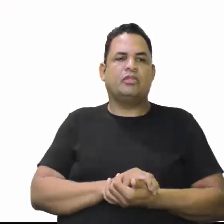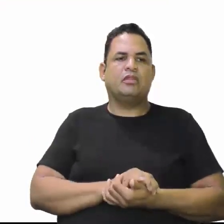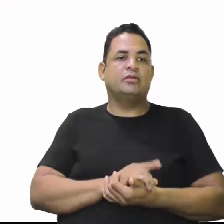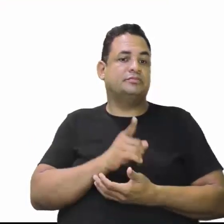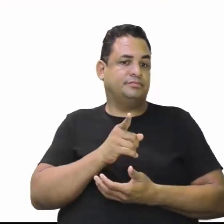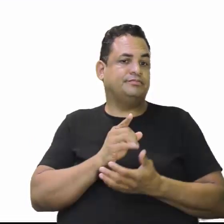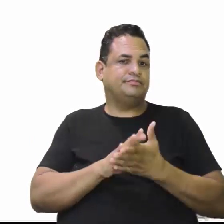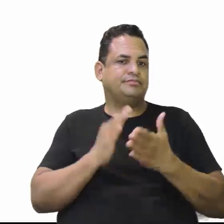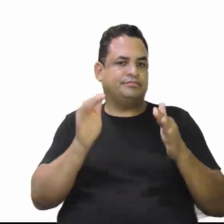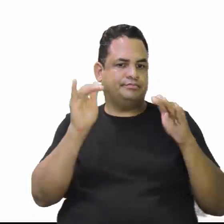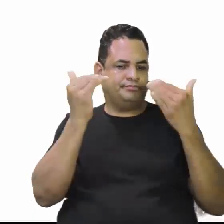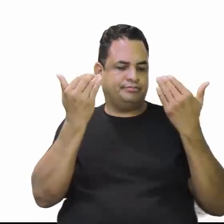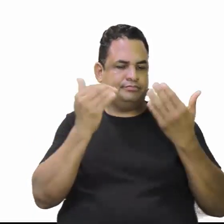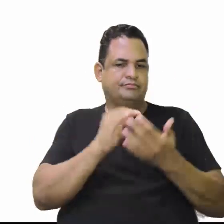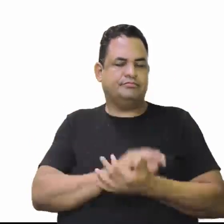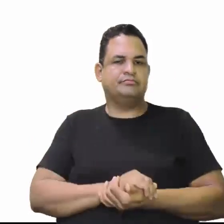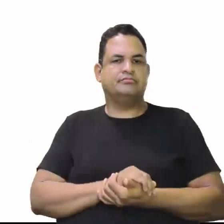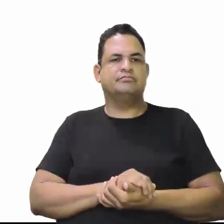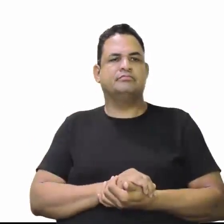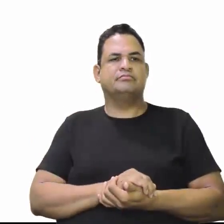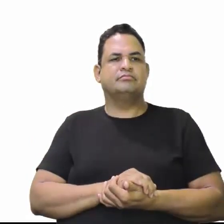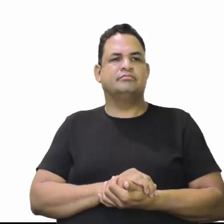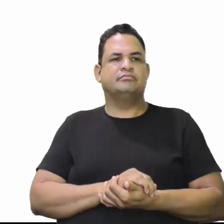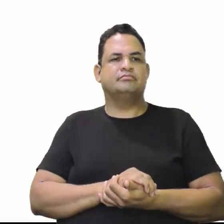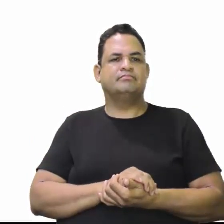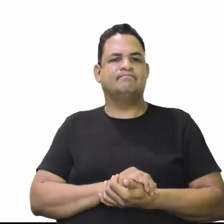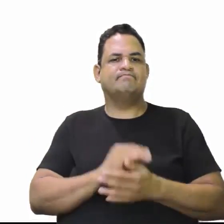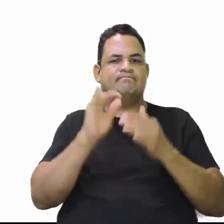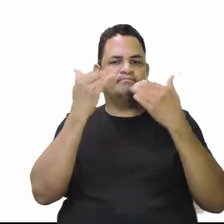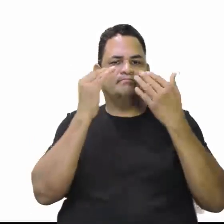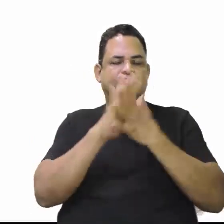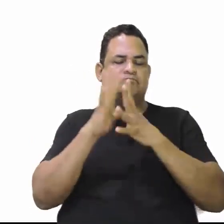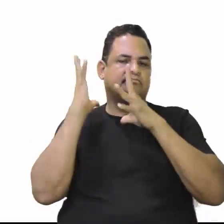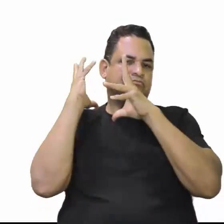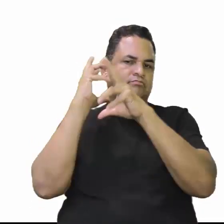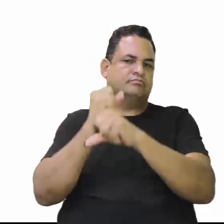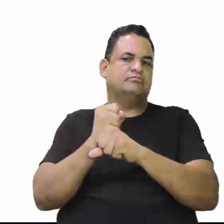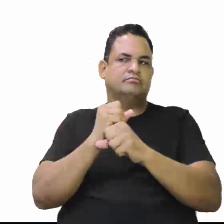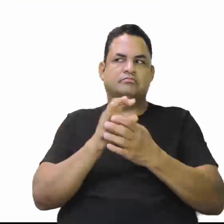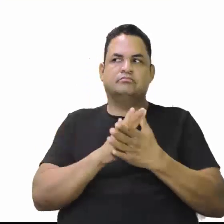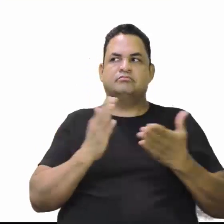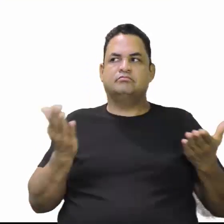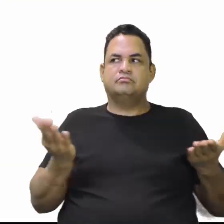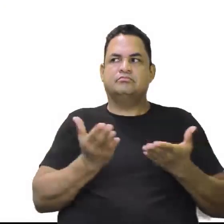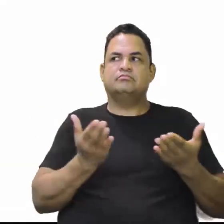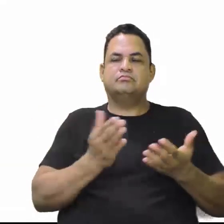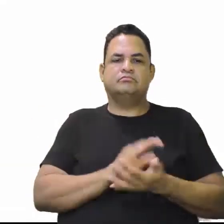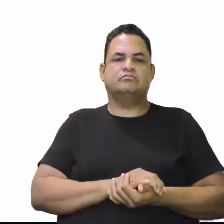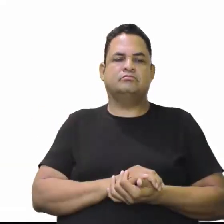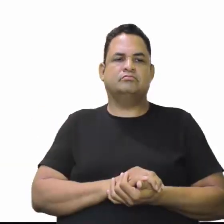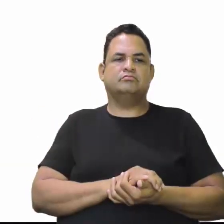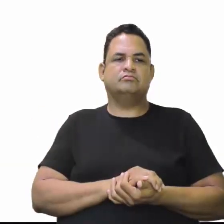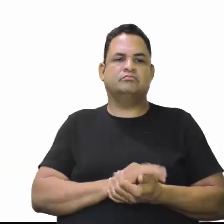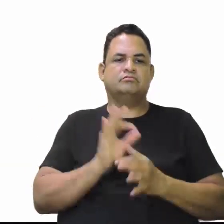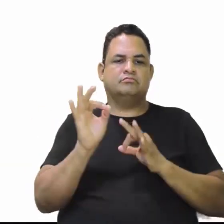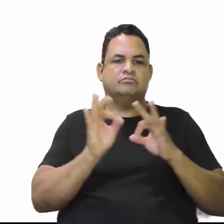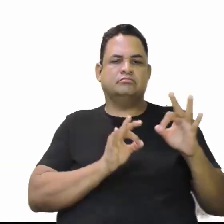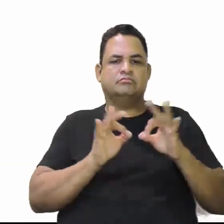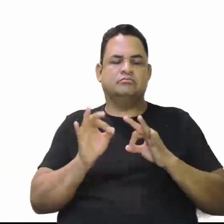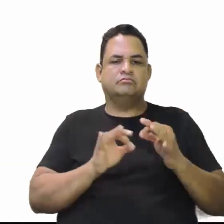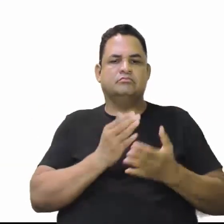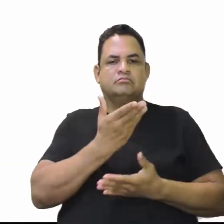vocês ficaram ligados nessa revisão e essa revisão prepara